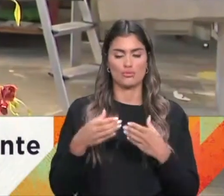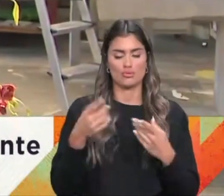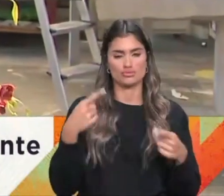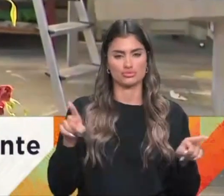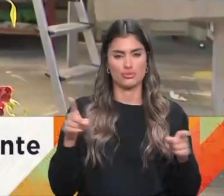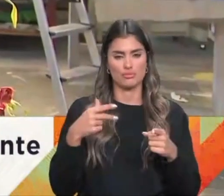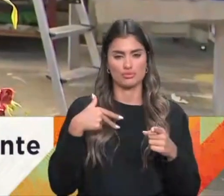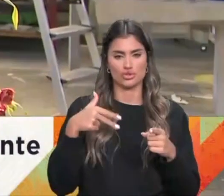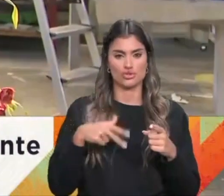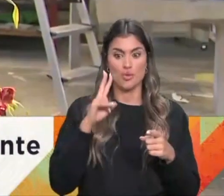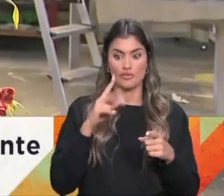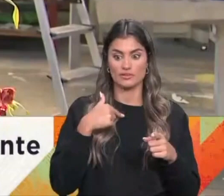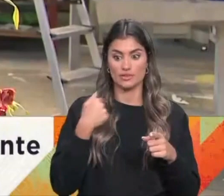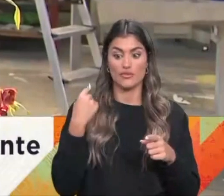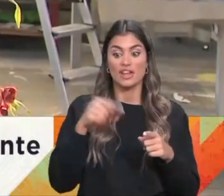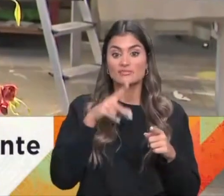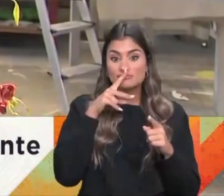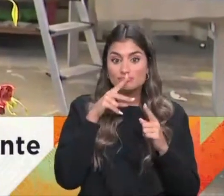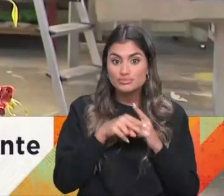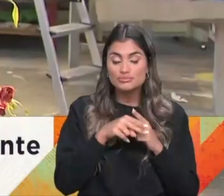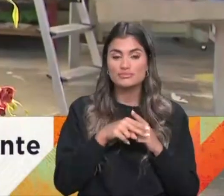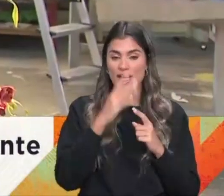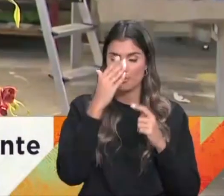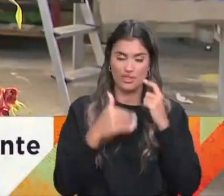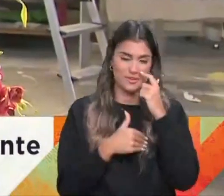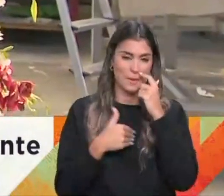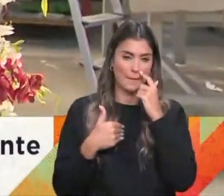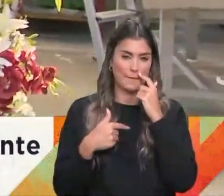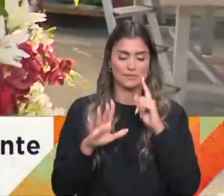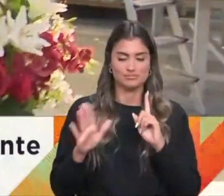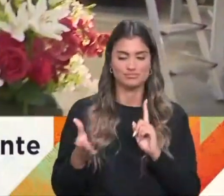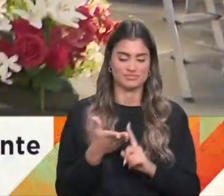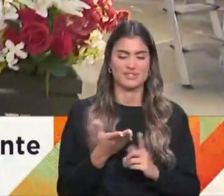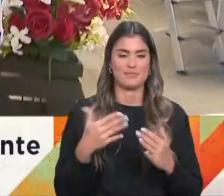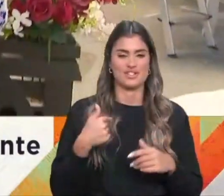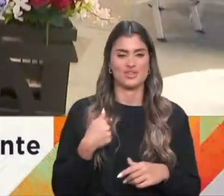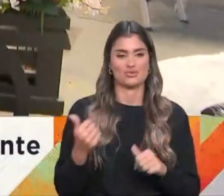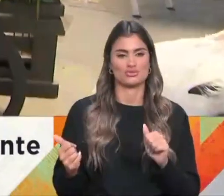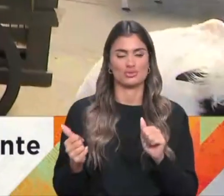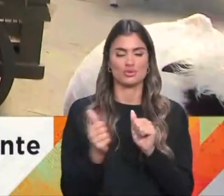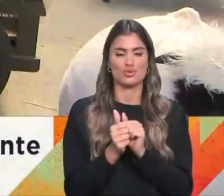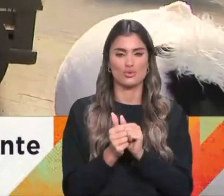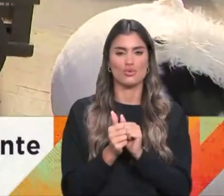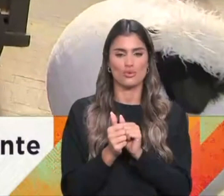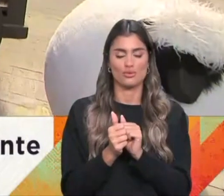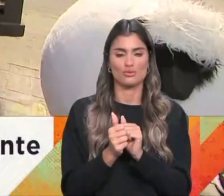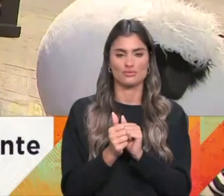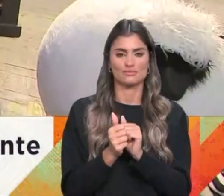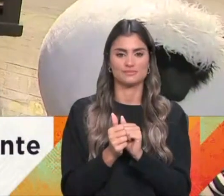Eu vim interromper os ensaios, ai meu Deus, ai meu Deus que vou levar na cabeça, mas estou aqui ao lado do